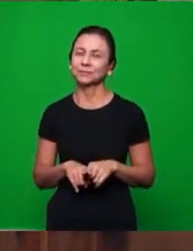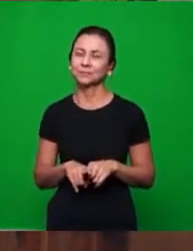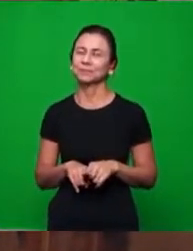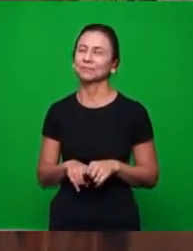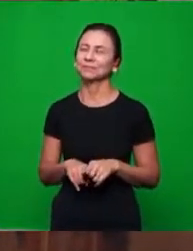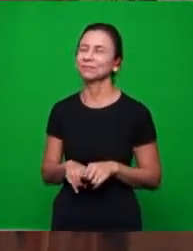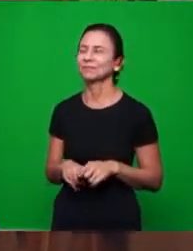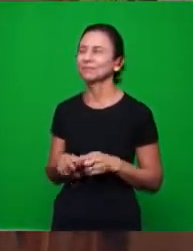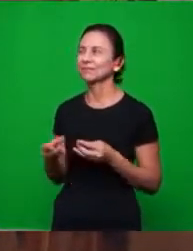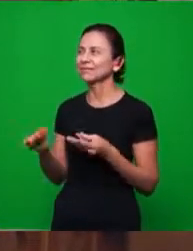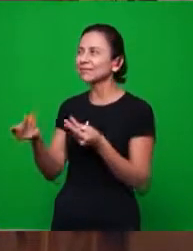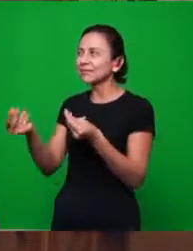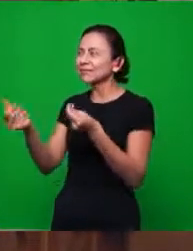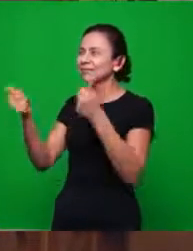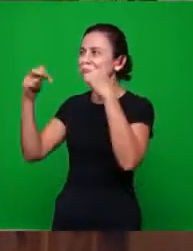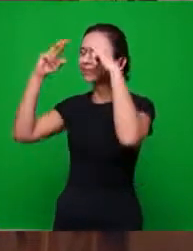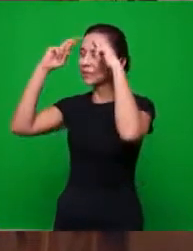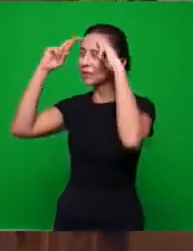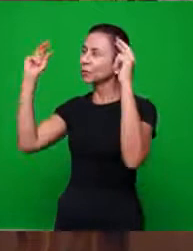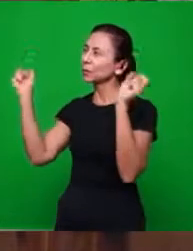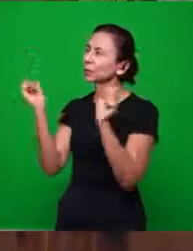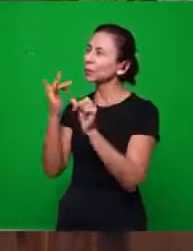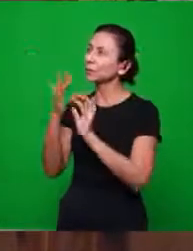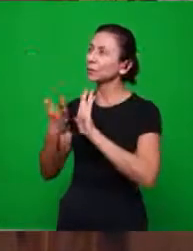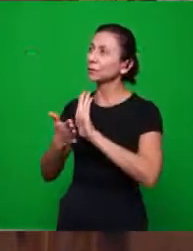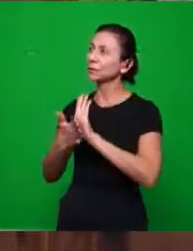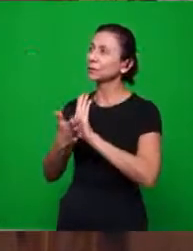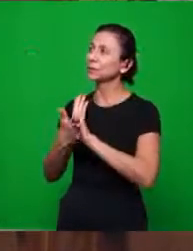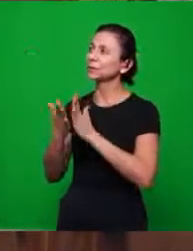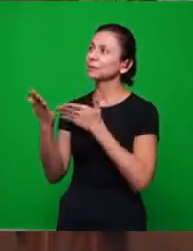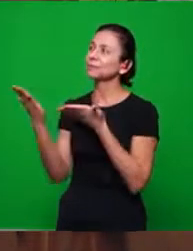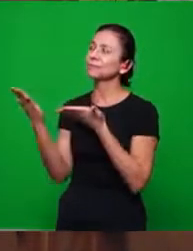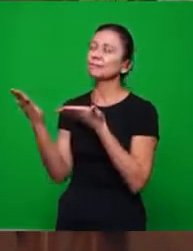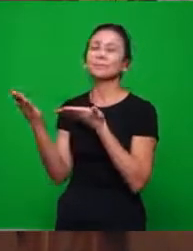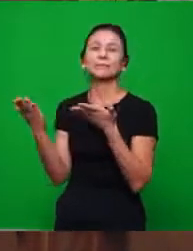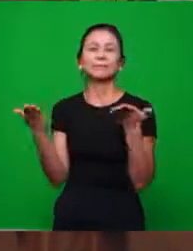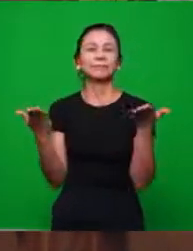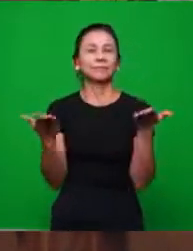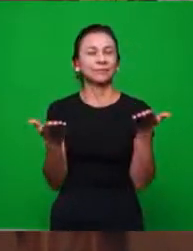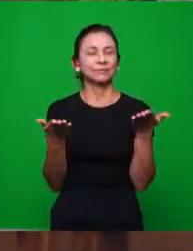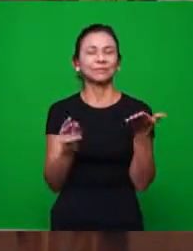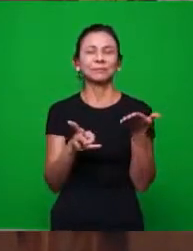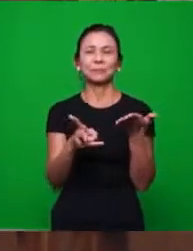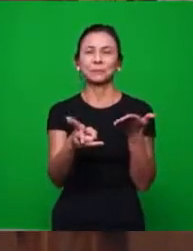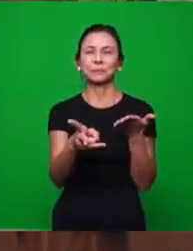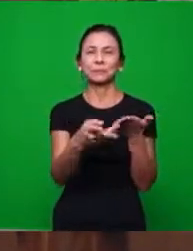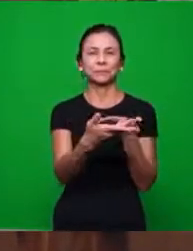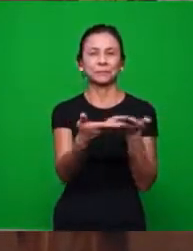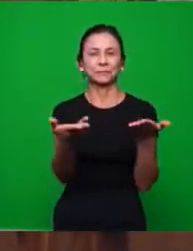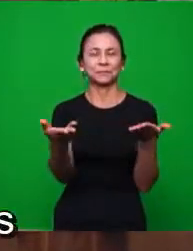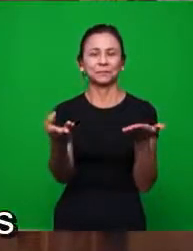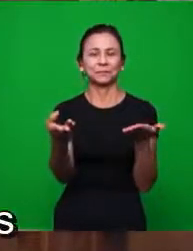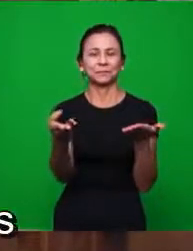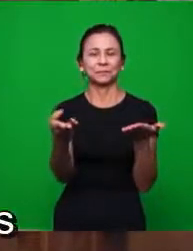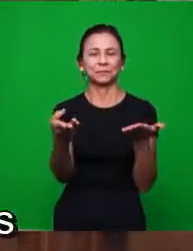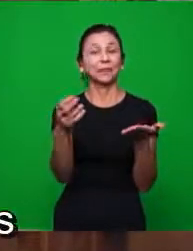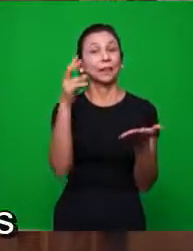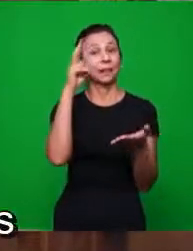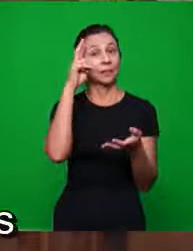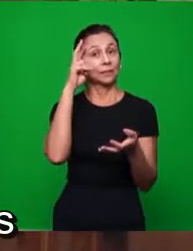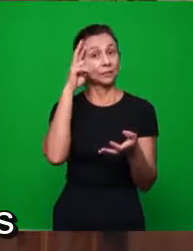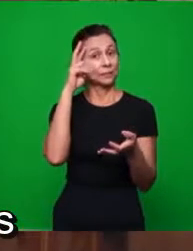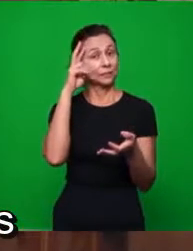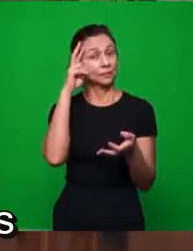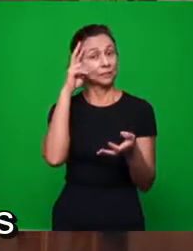a honra toda a glória toda a adoração todo ovo hoje e para sempre. A todos amados lembrando